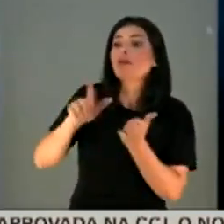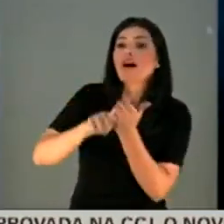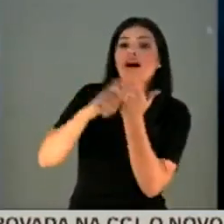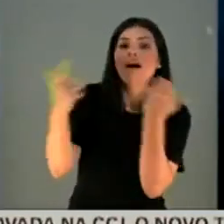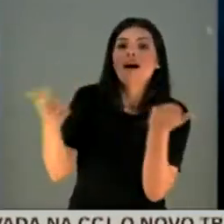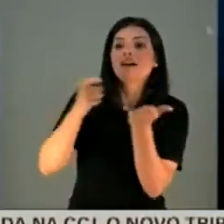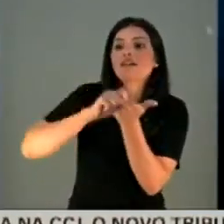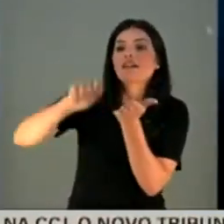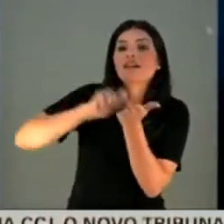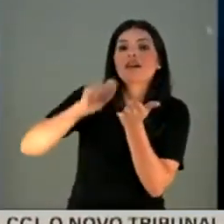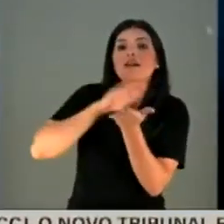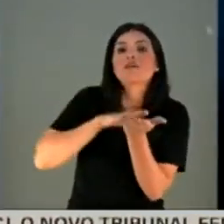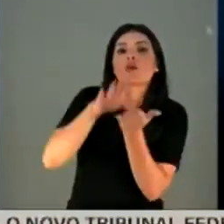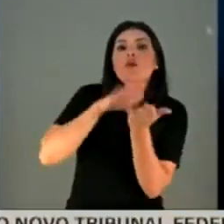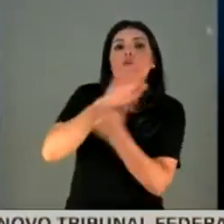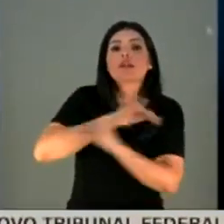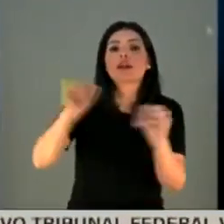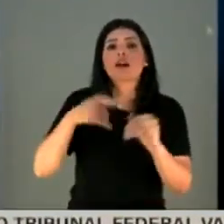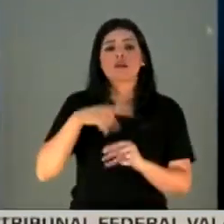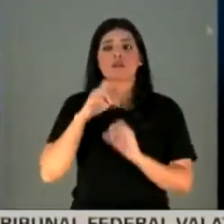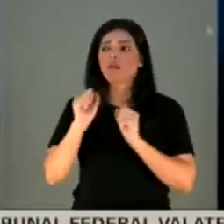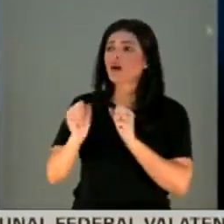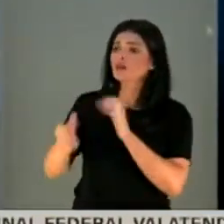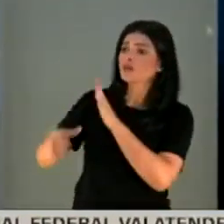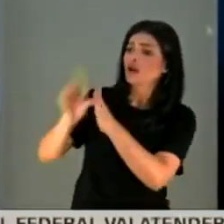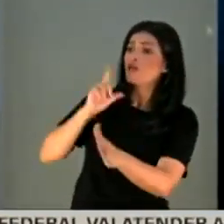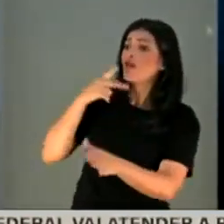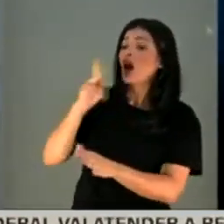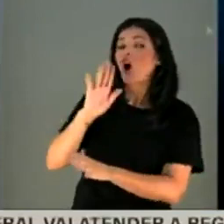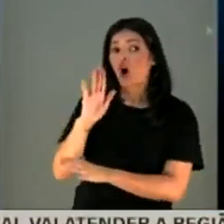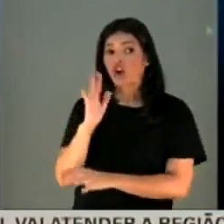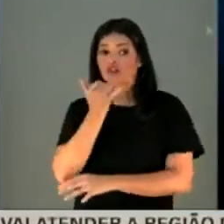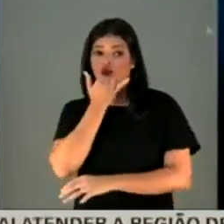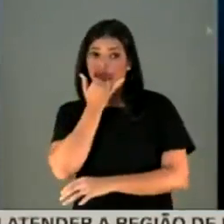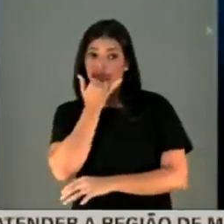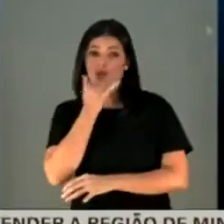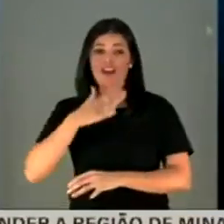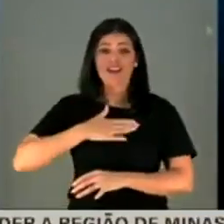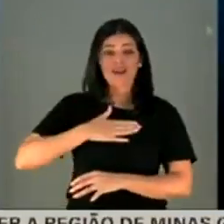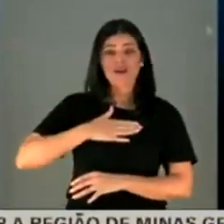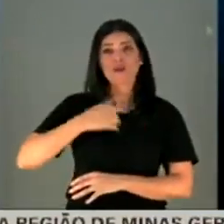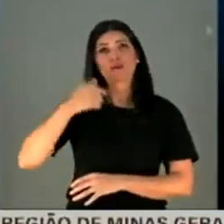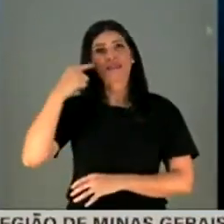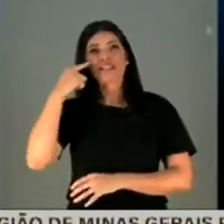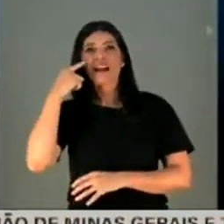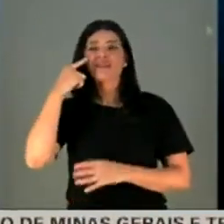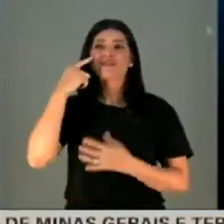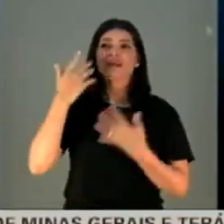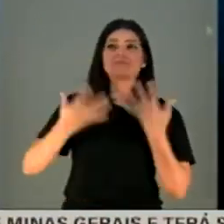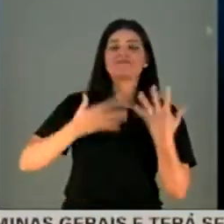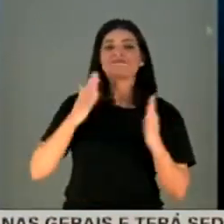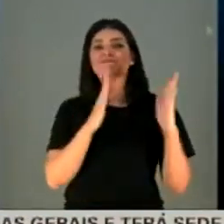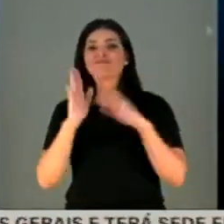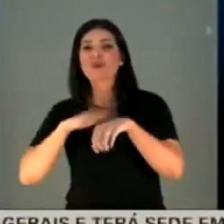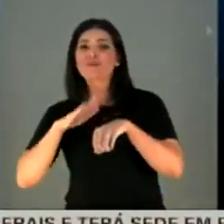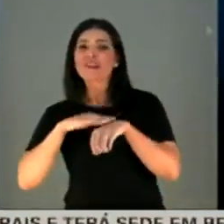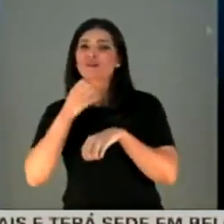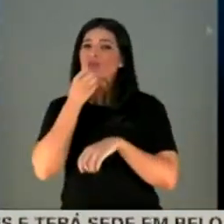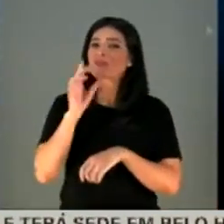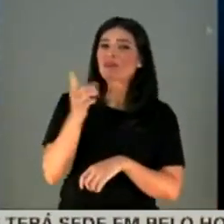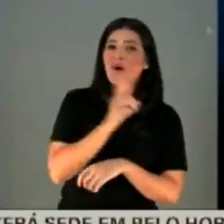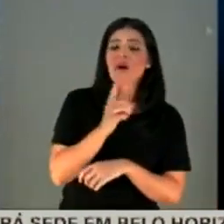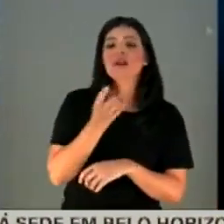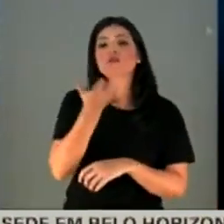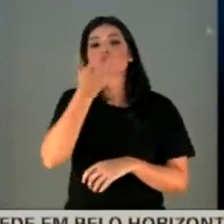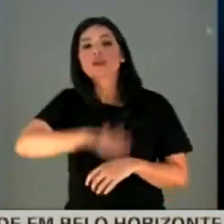Eu posso voltar atrás com o quê? Você pode voltar atrás, pode falar para ele. Falar assim, olha, eu estava passando por um mau momento e eu não